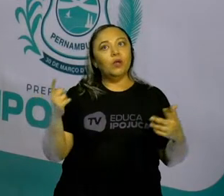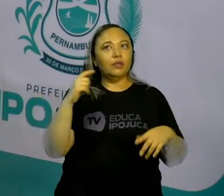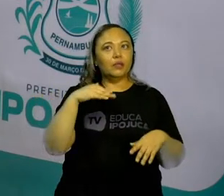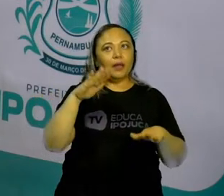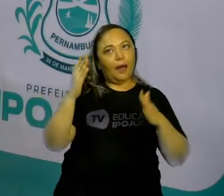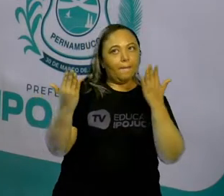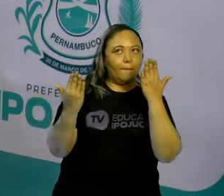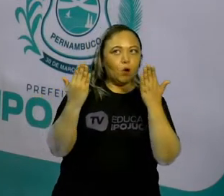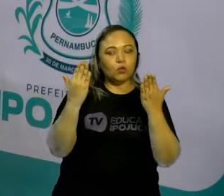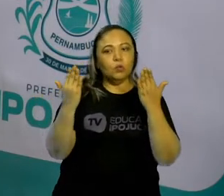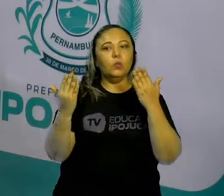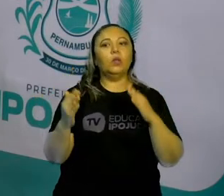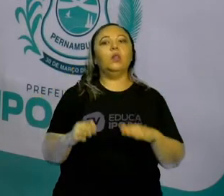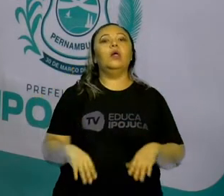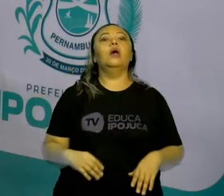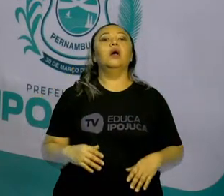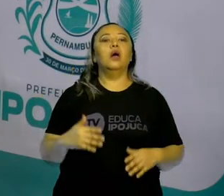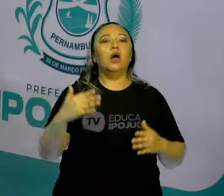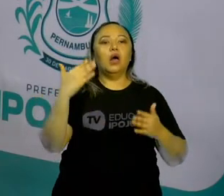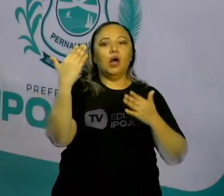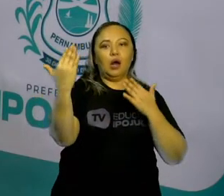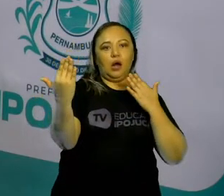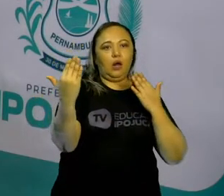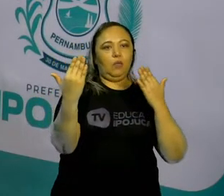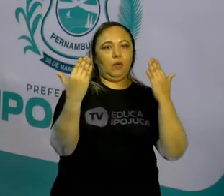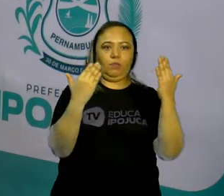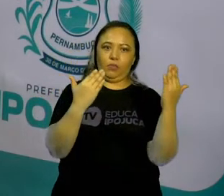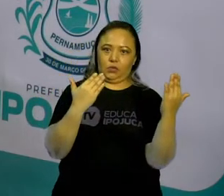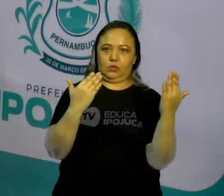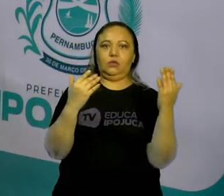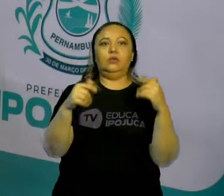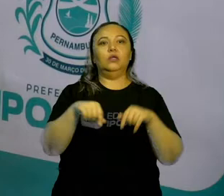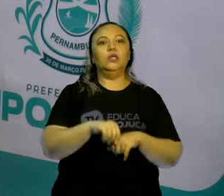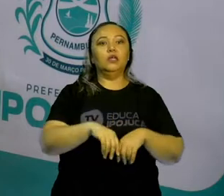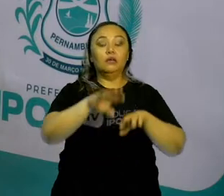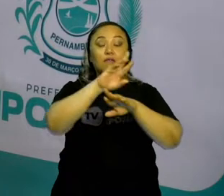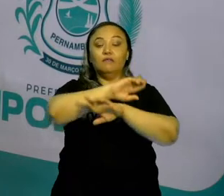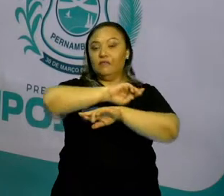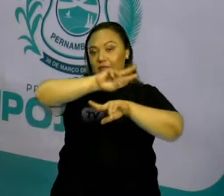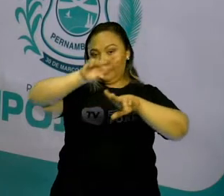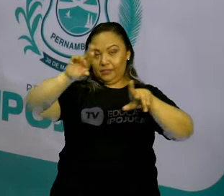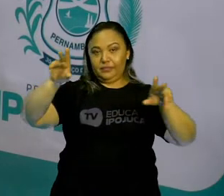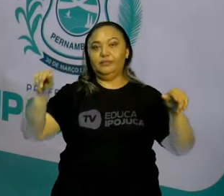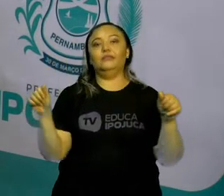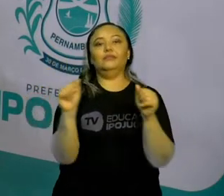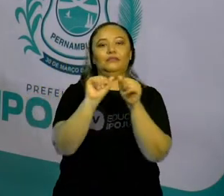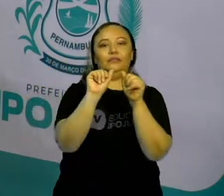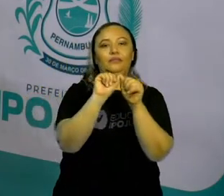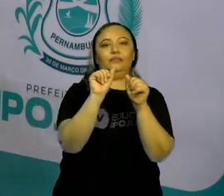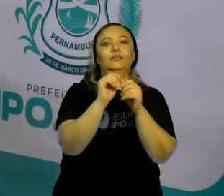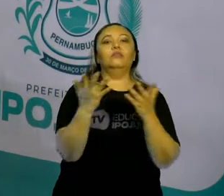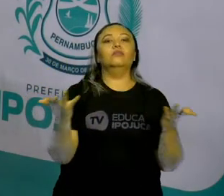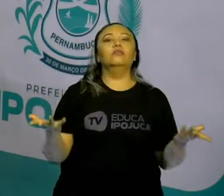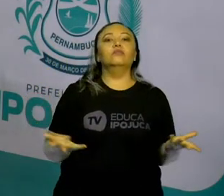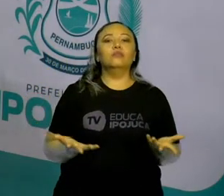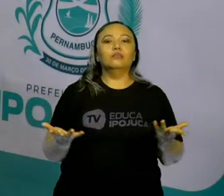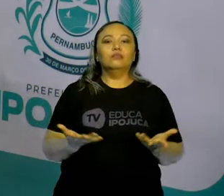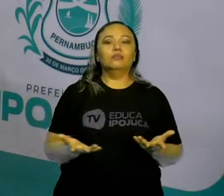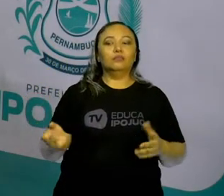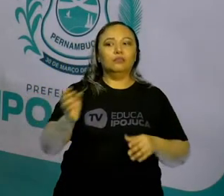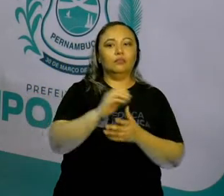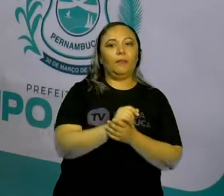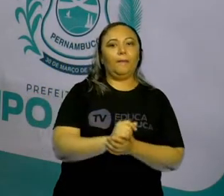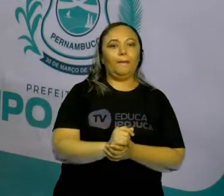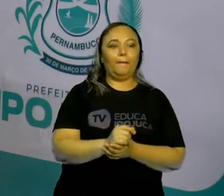aproximações para ter um número próximo. Há várias formas de fazer isso. Mas hoje, nós vamos